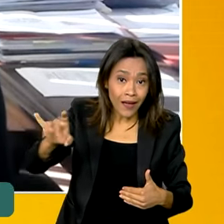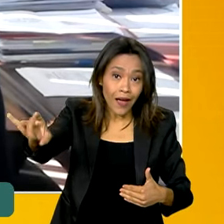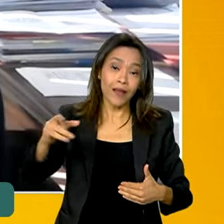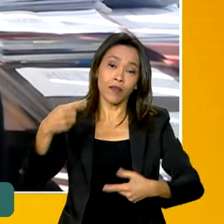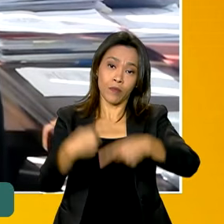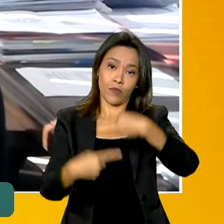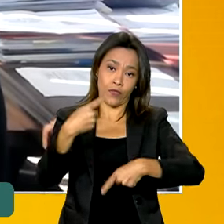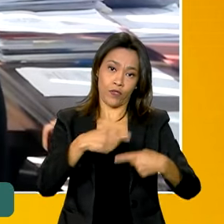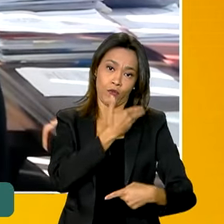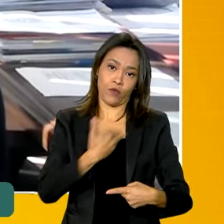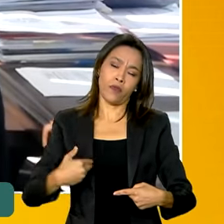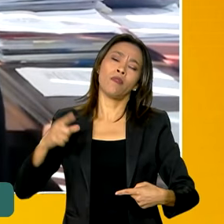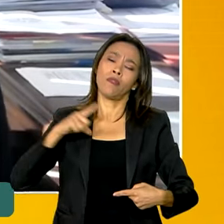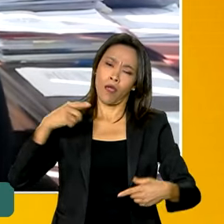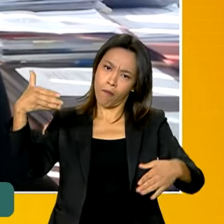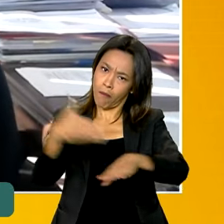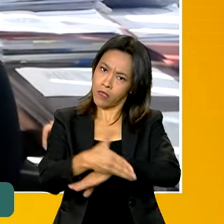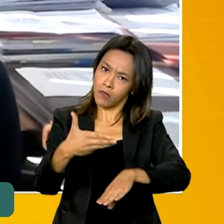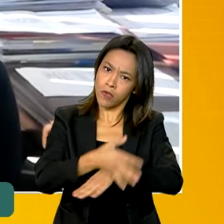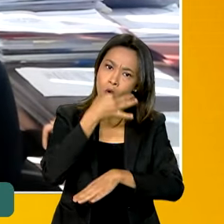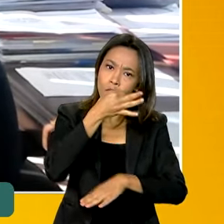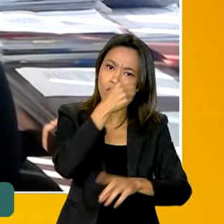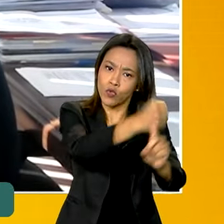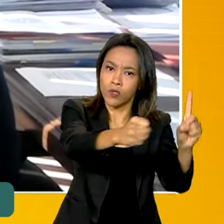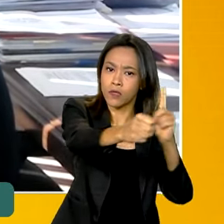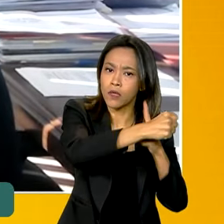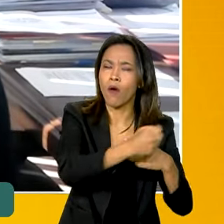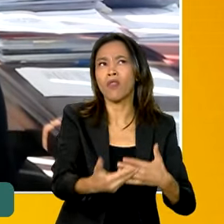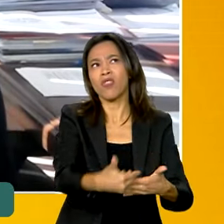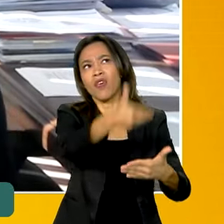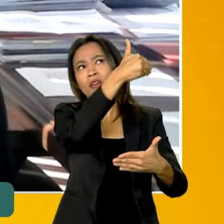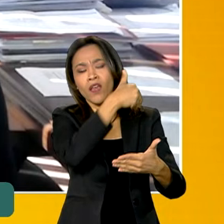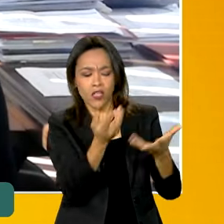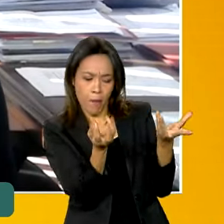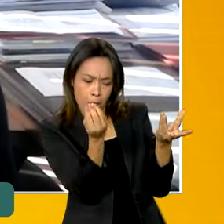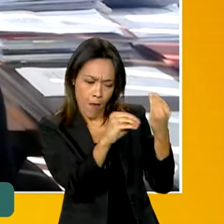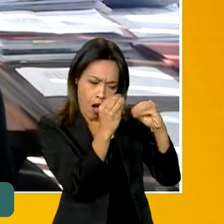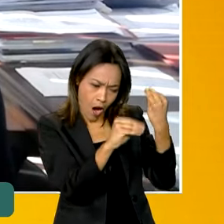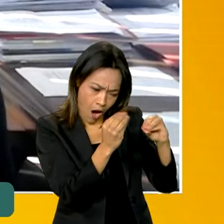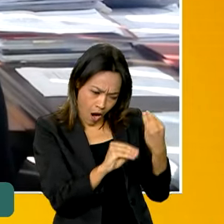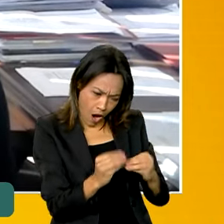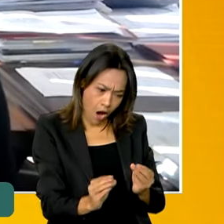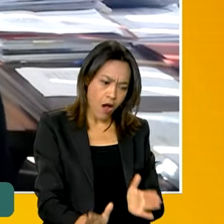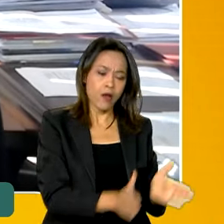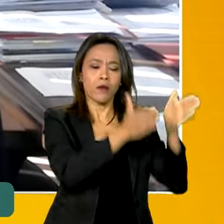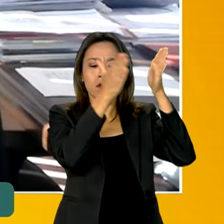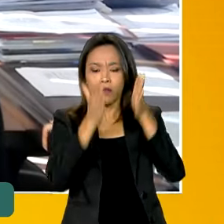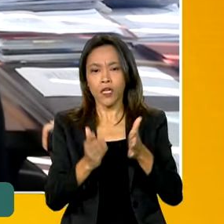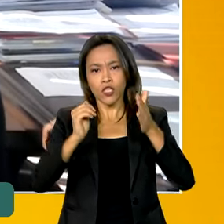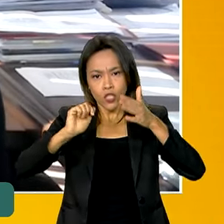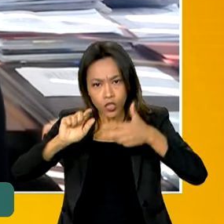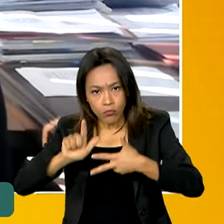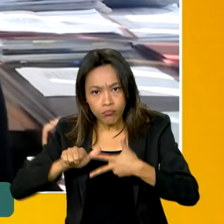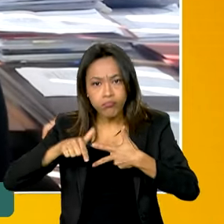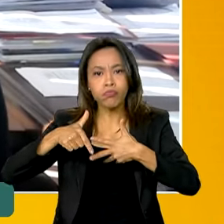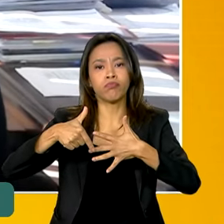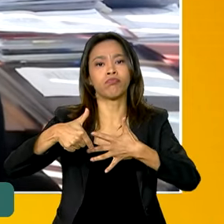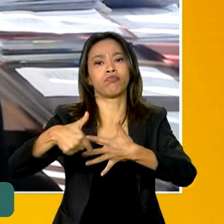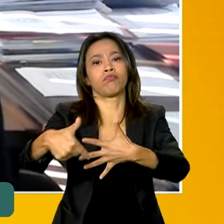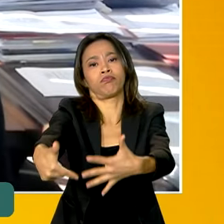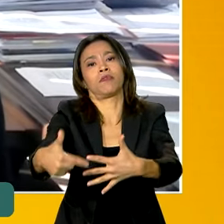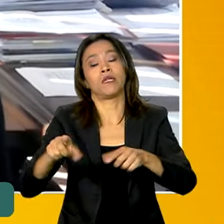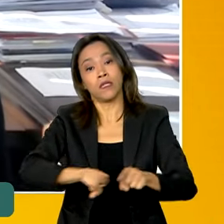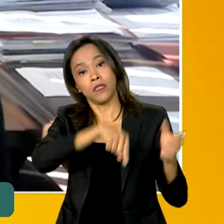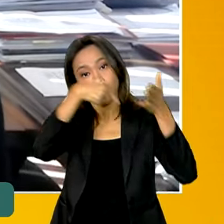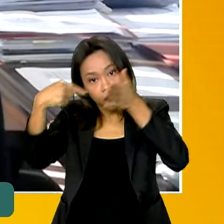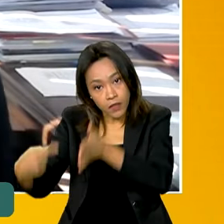haja participação, desde a elaboração, passando pela implementação, até o monitoramento das